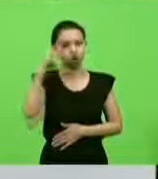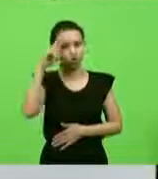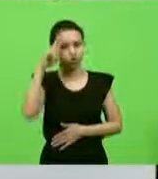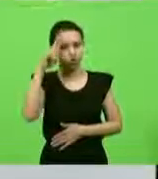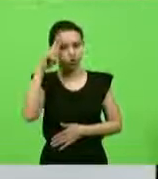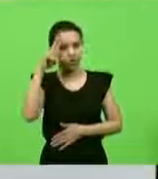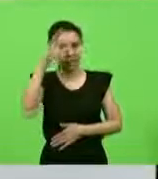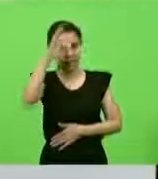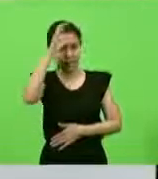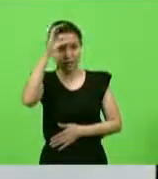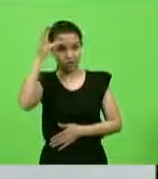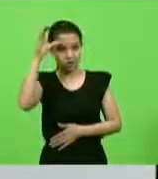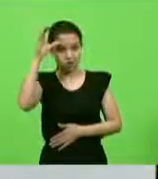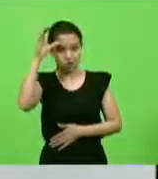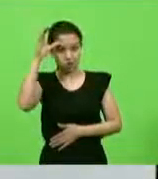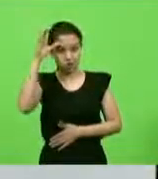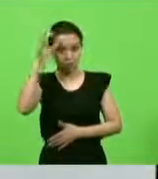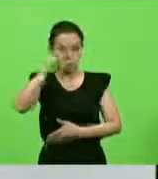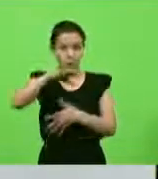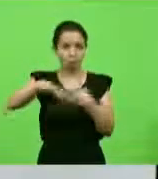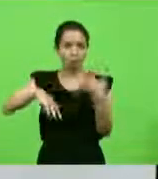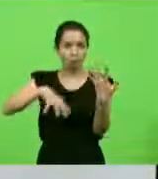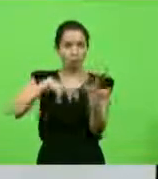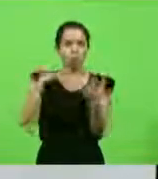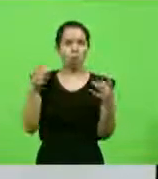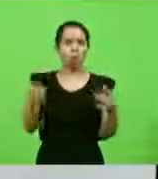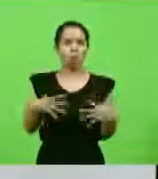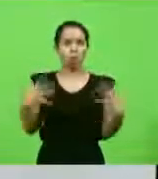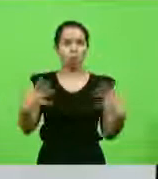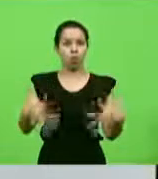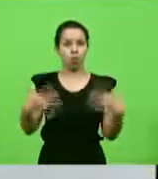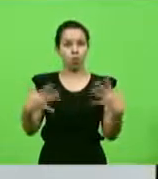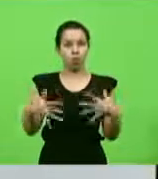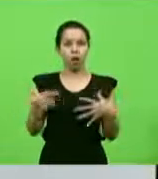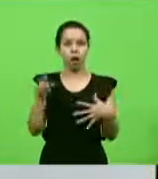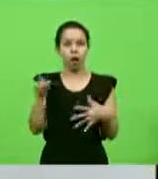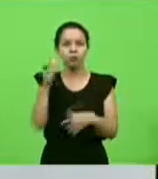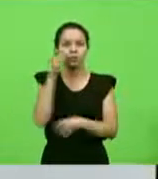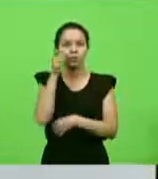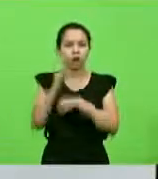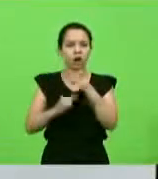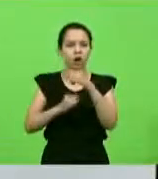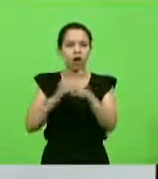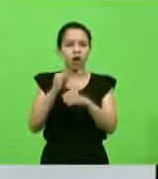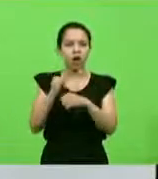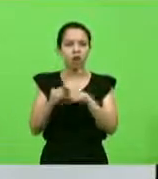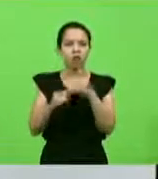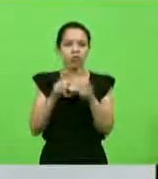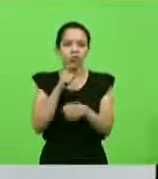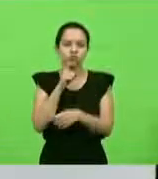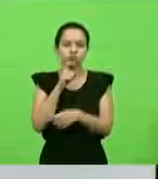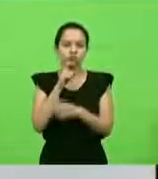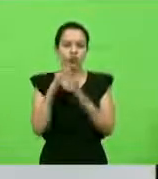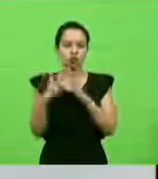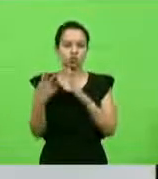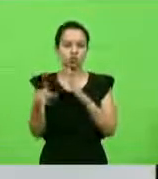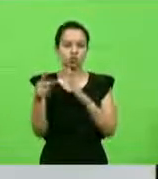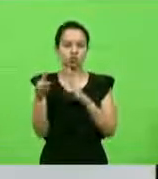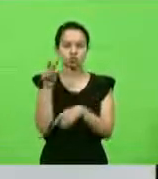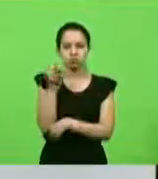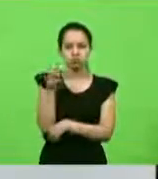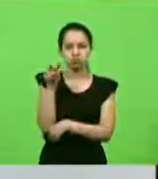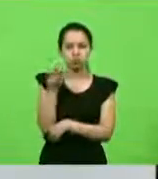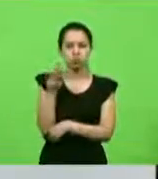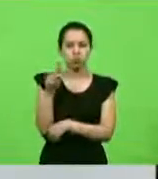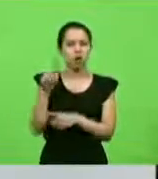pânico e ele assistindo na internet no ar-condicionado da casa. No outro dia não vai lá, ele